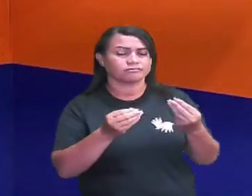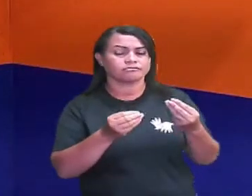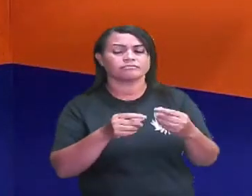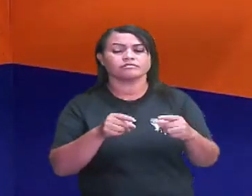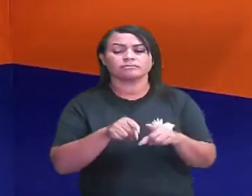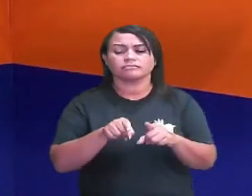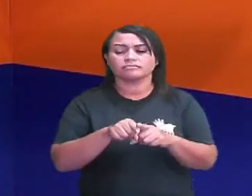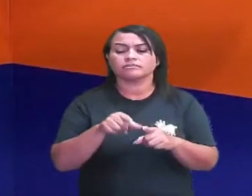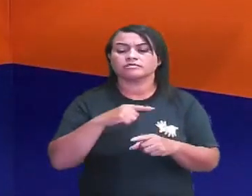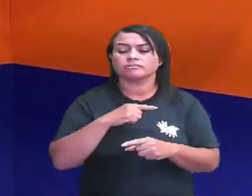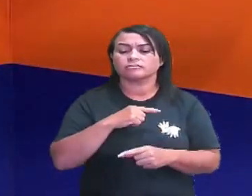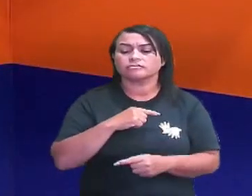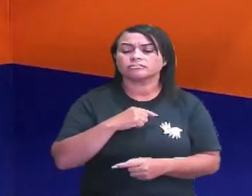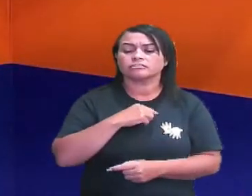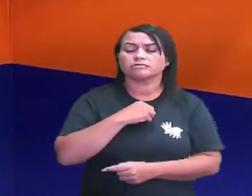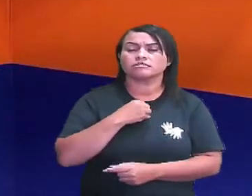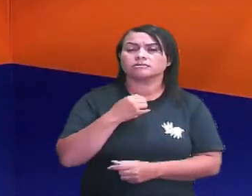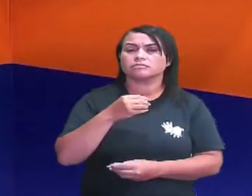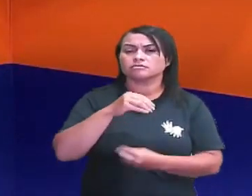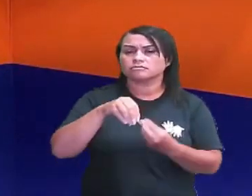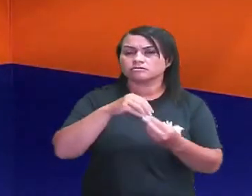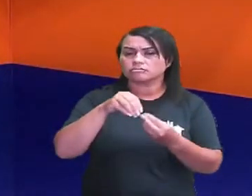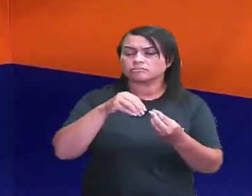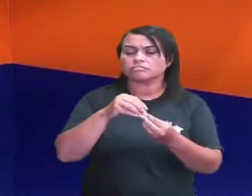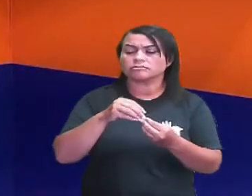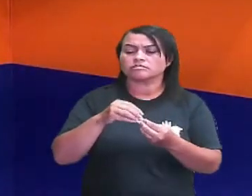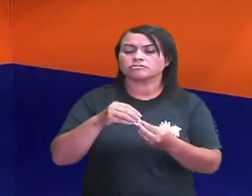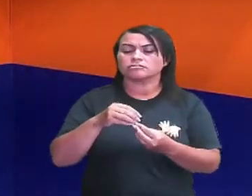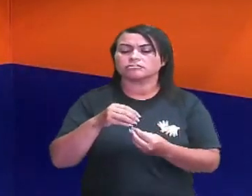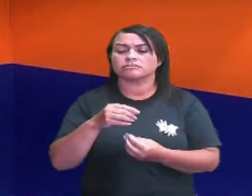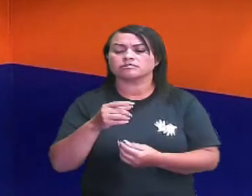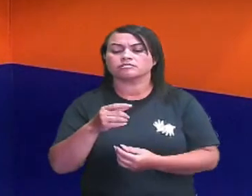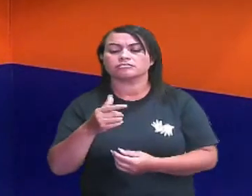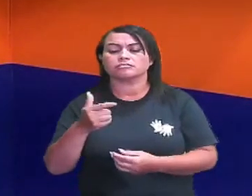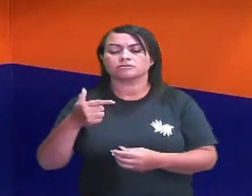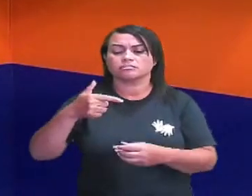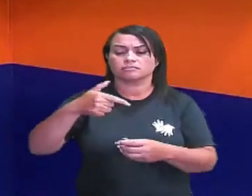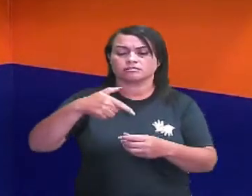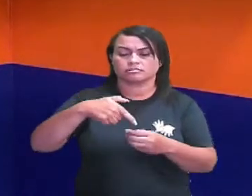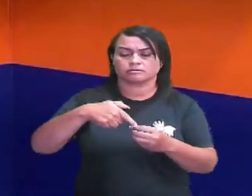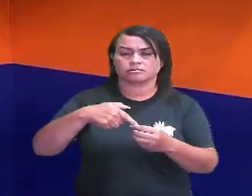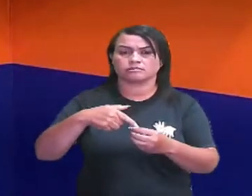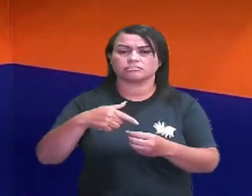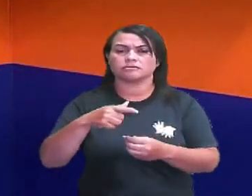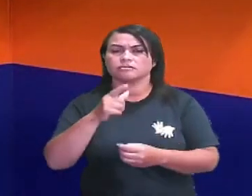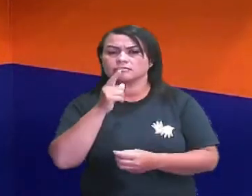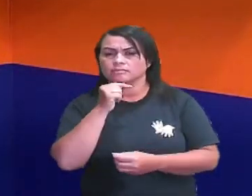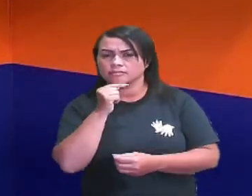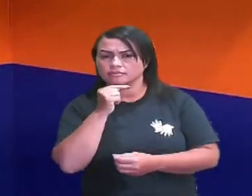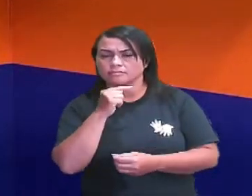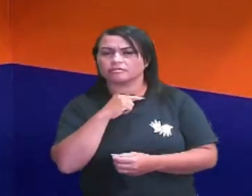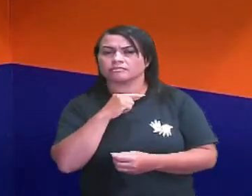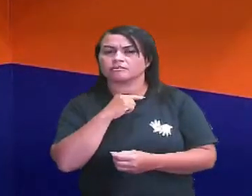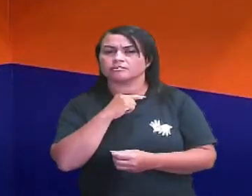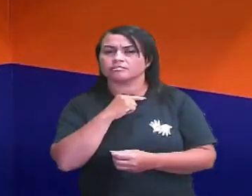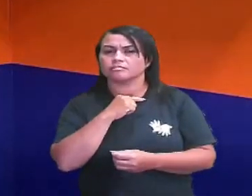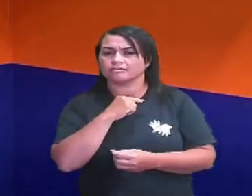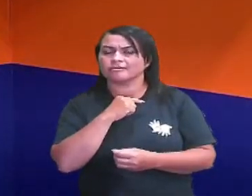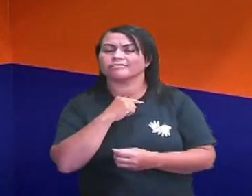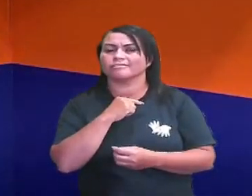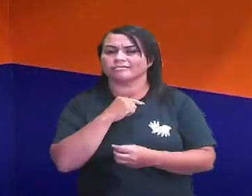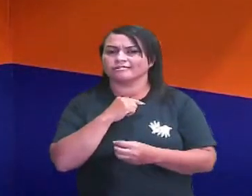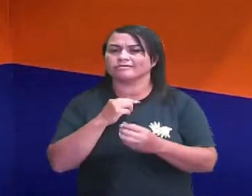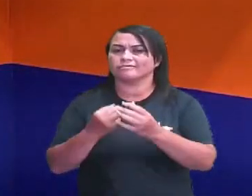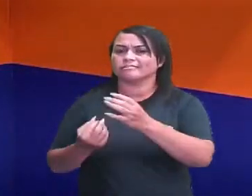obter uma mistura heterogênea, porque a gasolina não consegue se misturar com a água. Assim como,